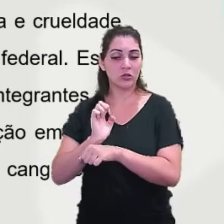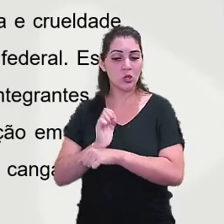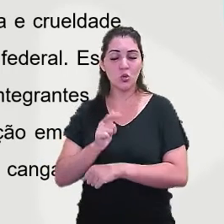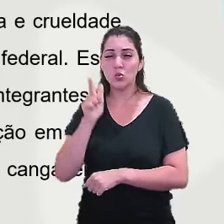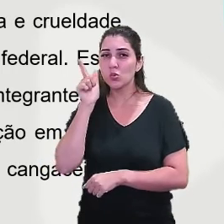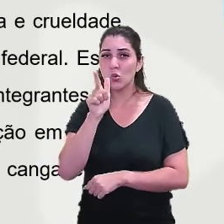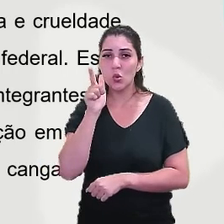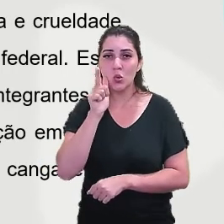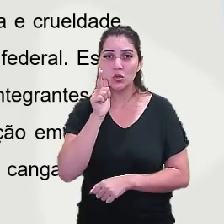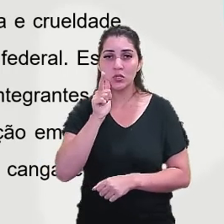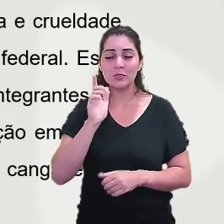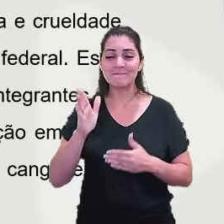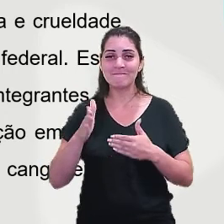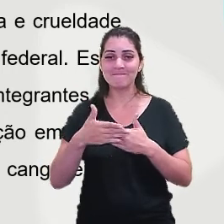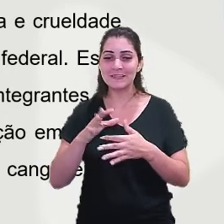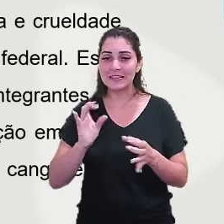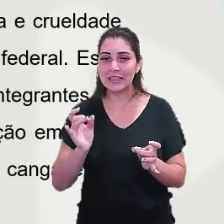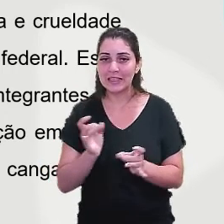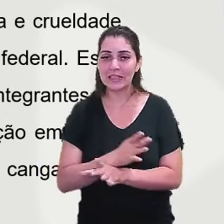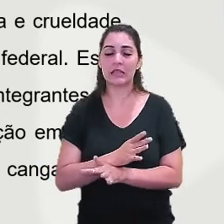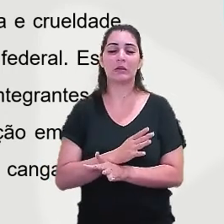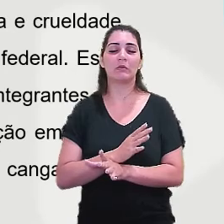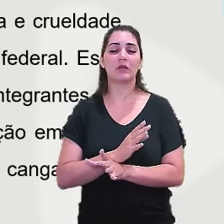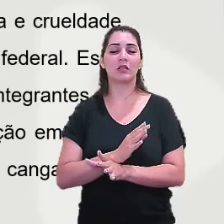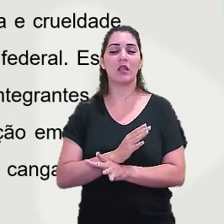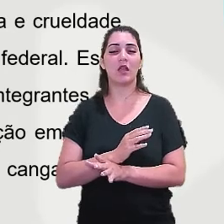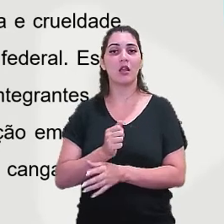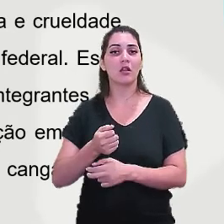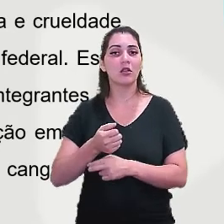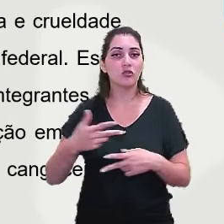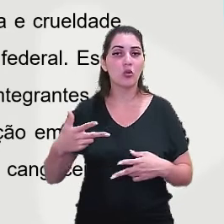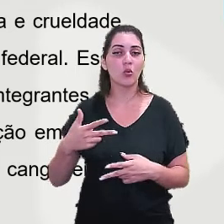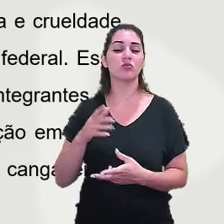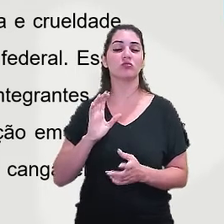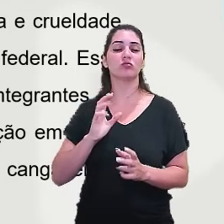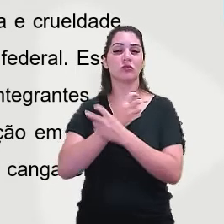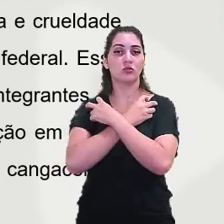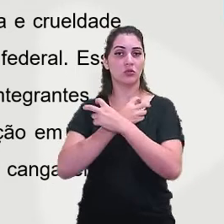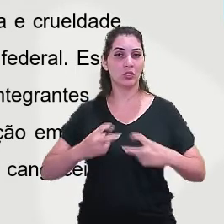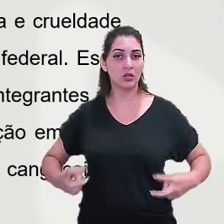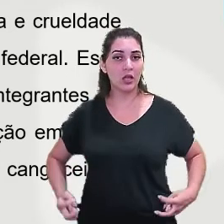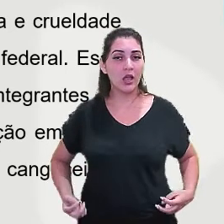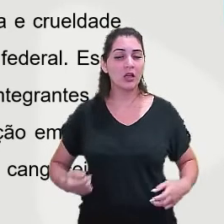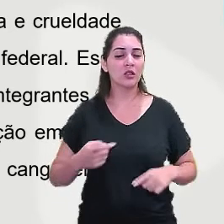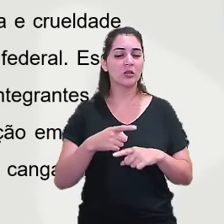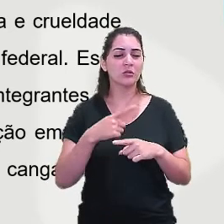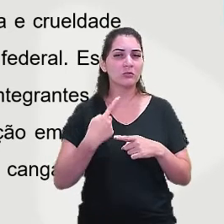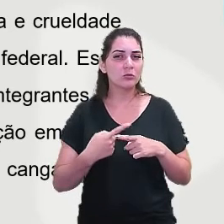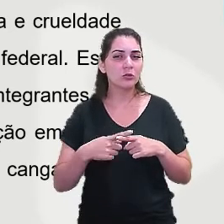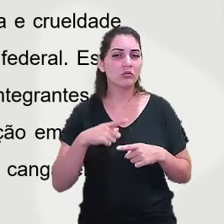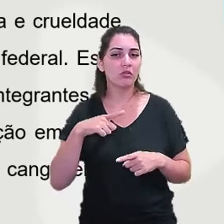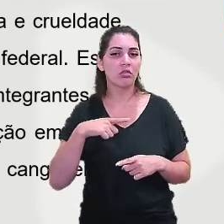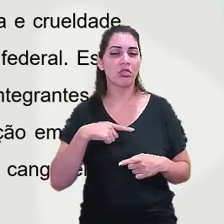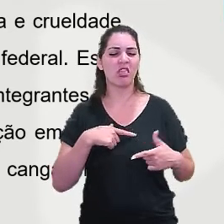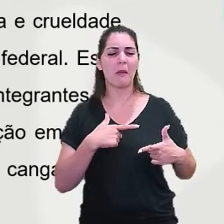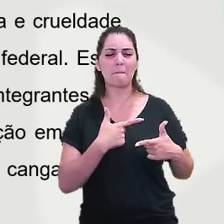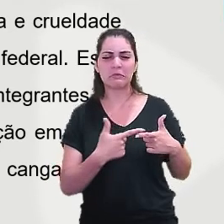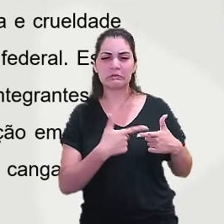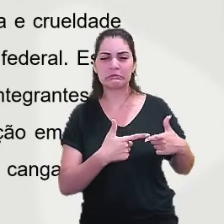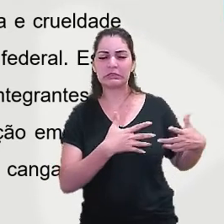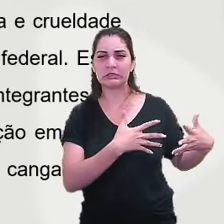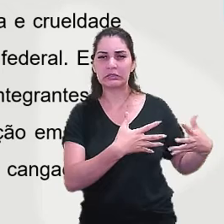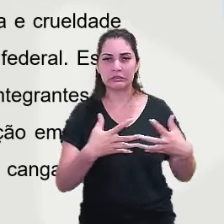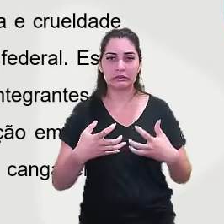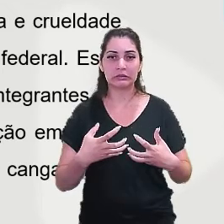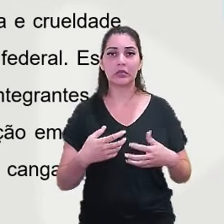cangaceiros, que eram temidos pela violência e crueldade durante os ataques, sendo necessário a participação da